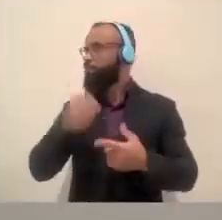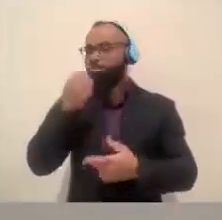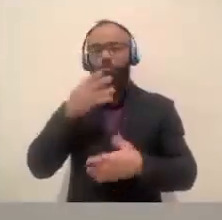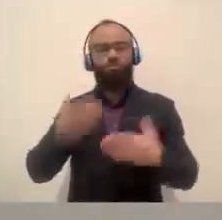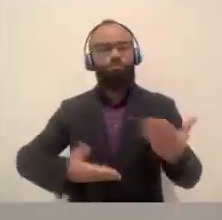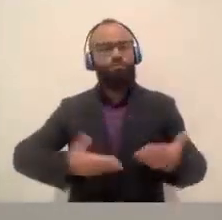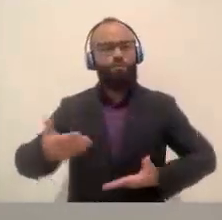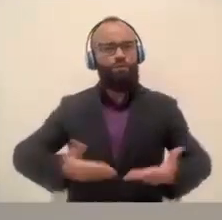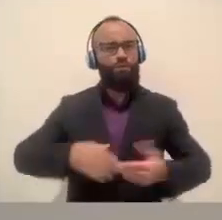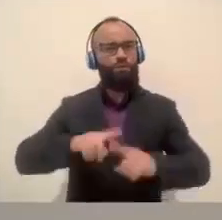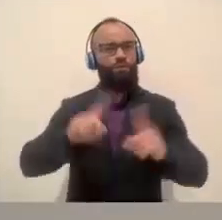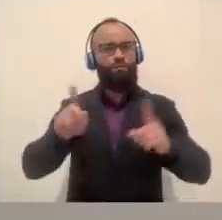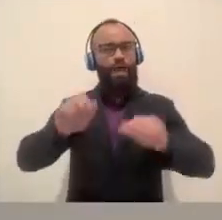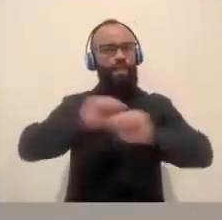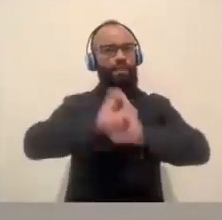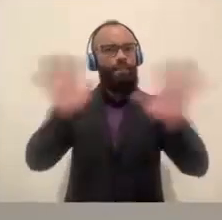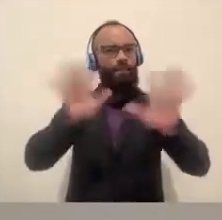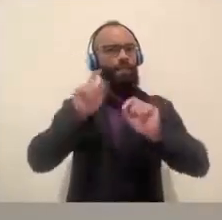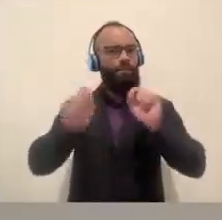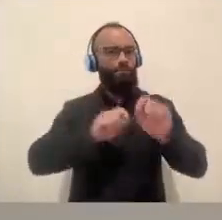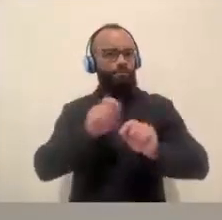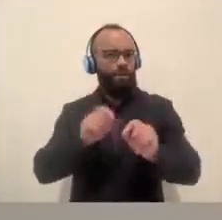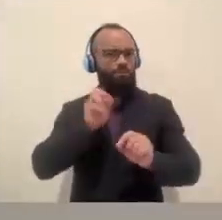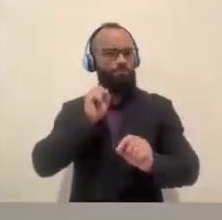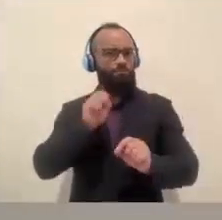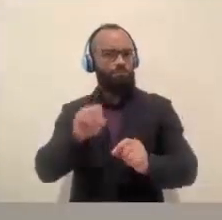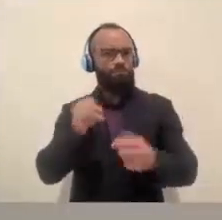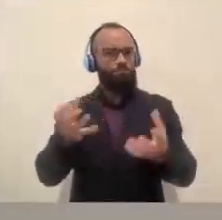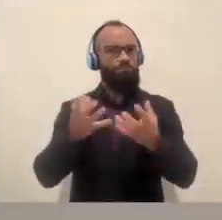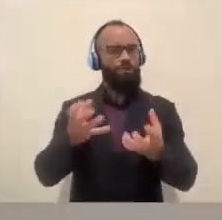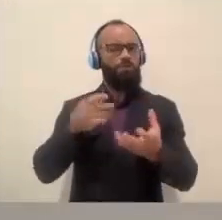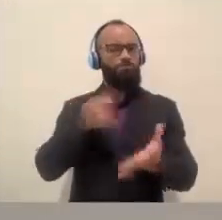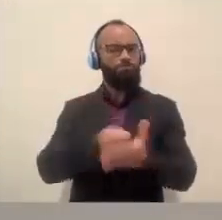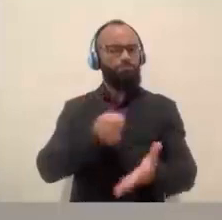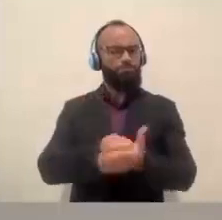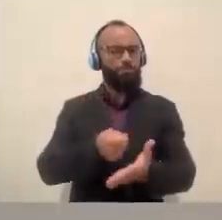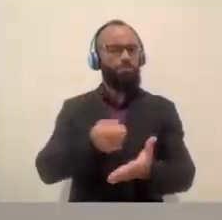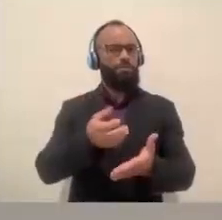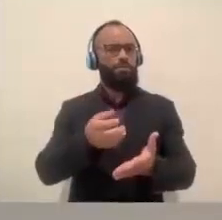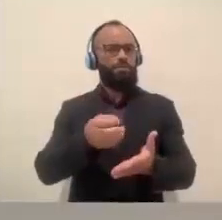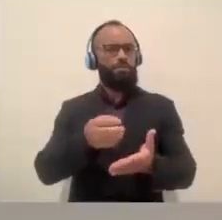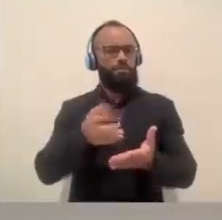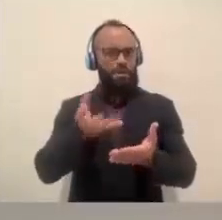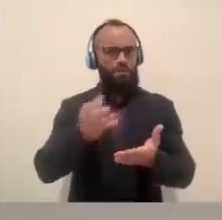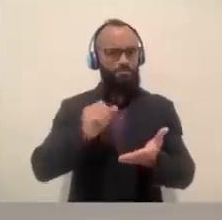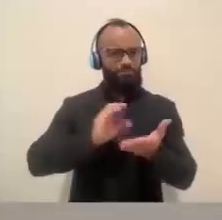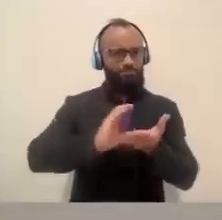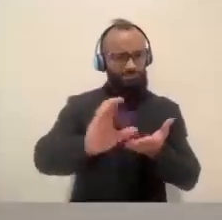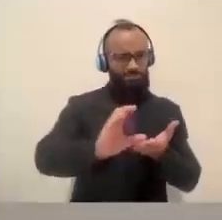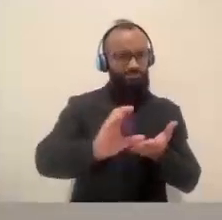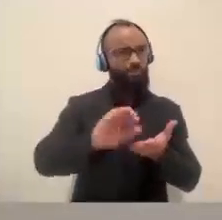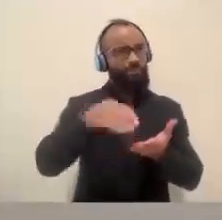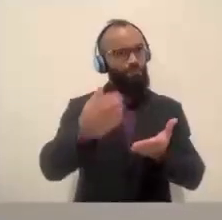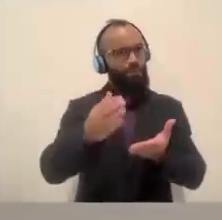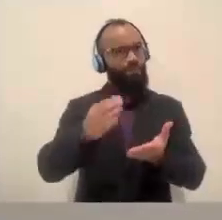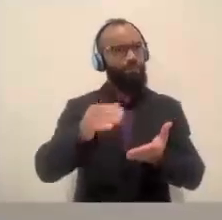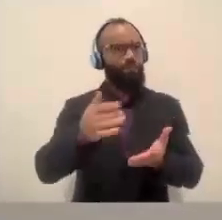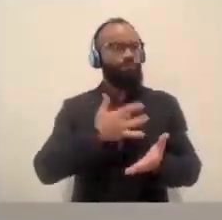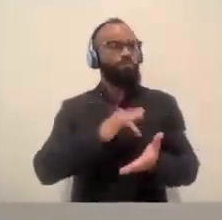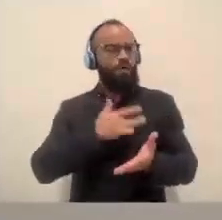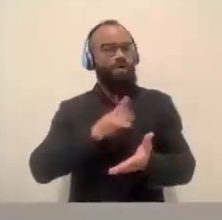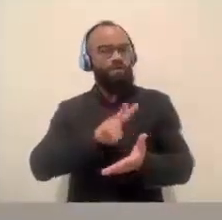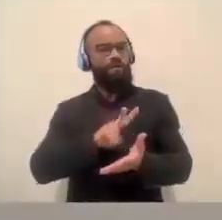se querem continuar recebendo o repasso de recursos da CAZAM, infelizmente vão ter que,